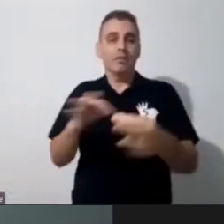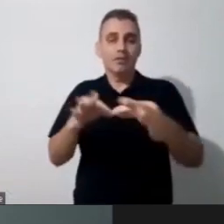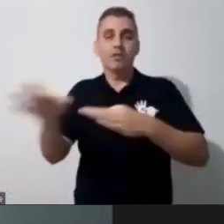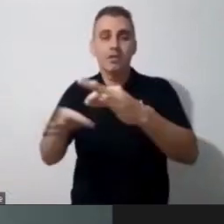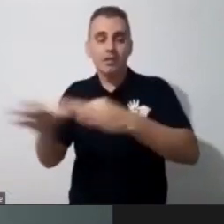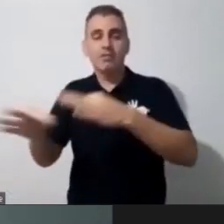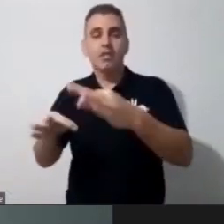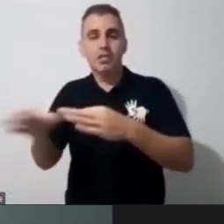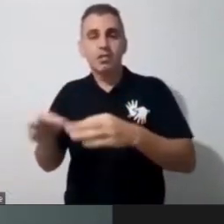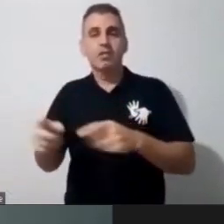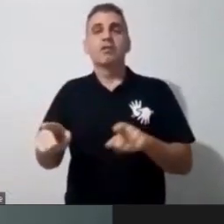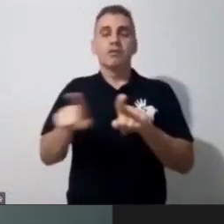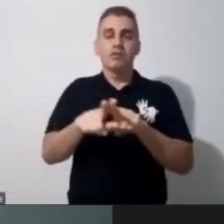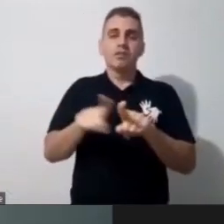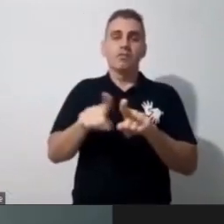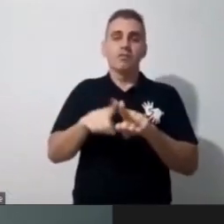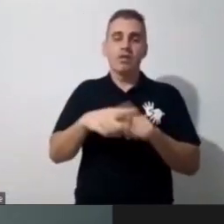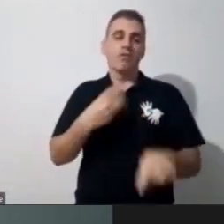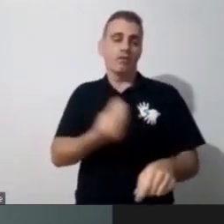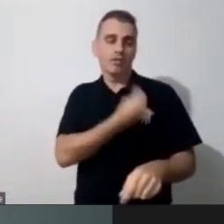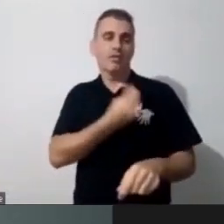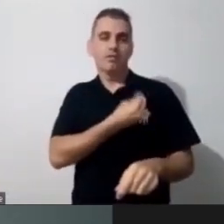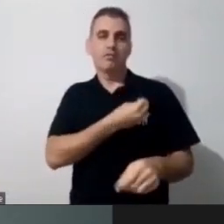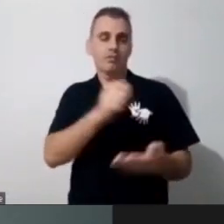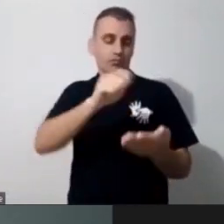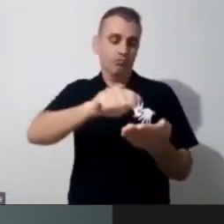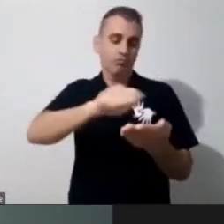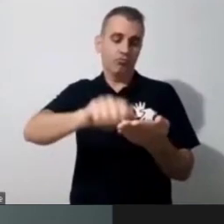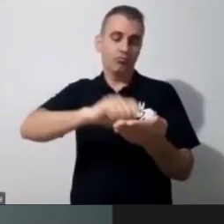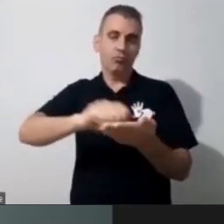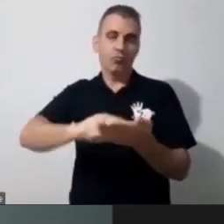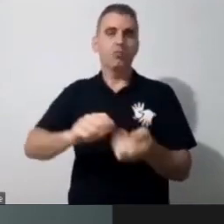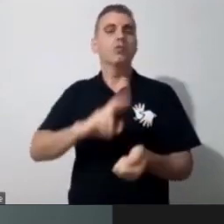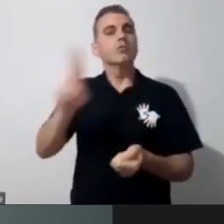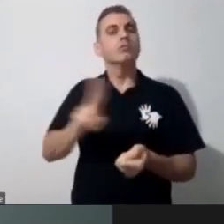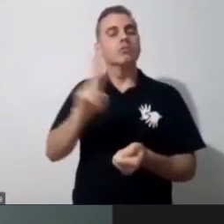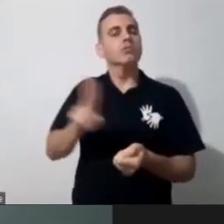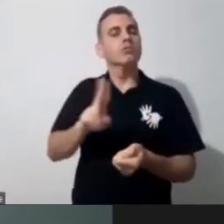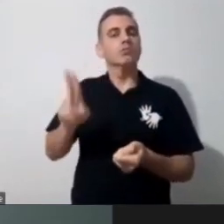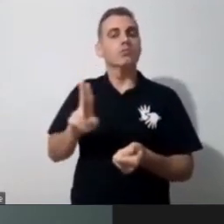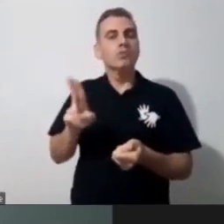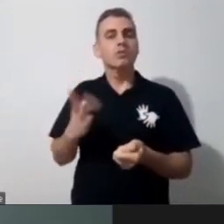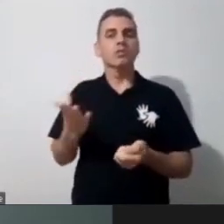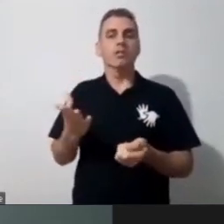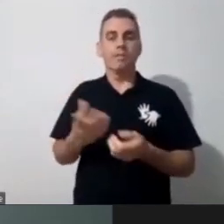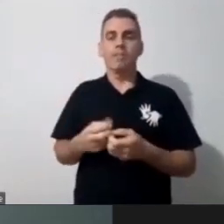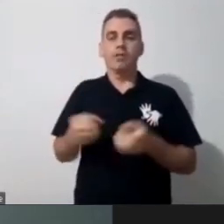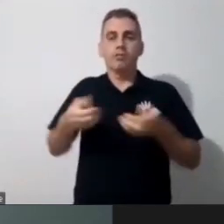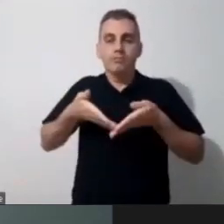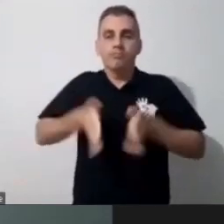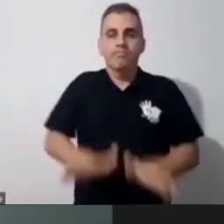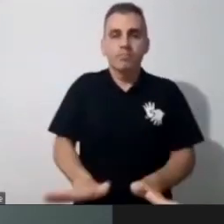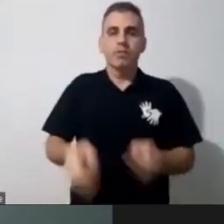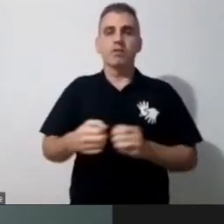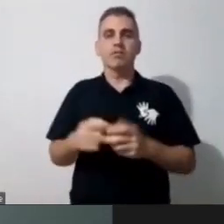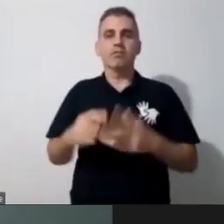e vivenciado através da escrita, né, a gente também pode utilizar, a gente não nasceu com as ferramentas digitais, então, assim, utiliza